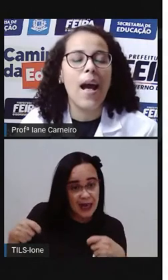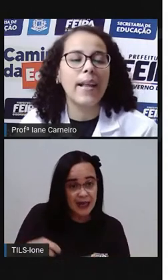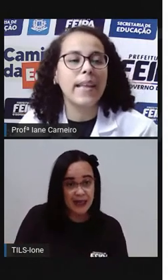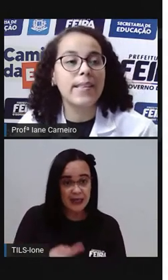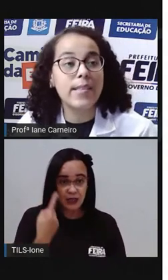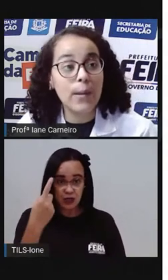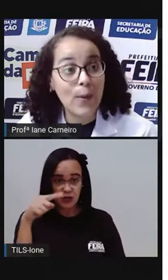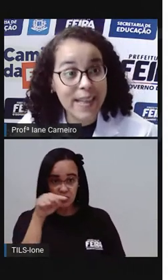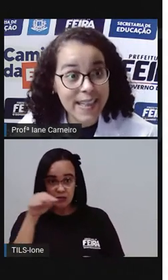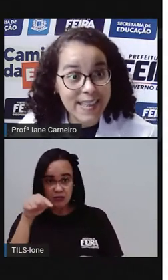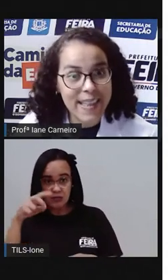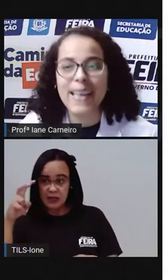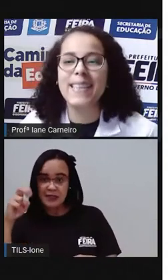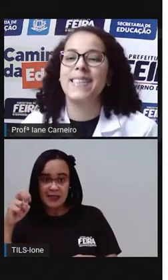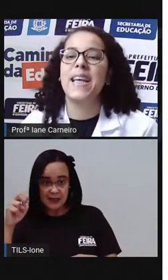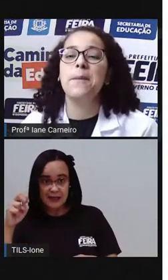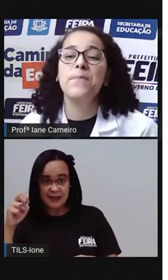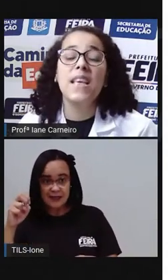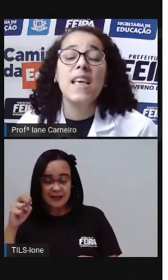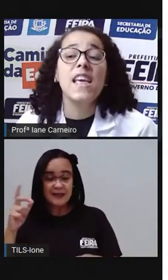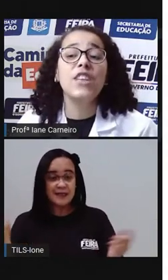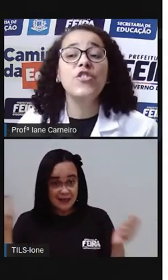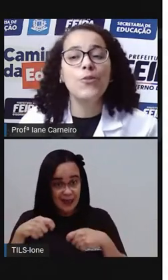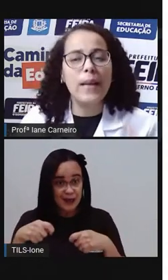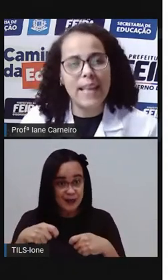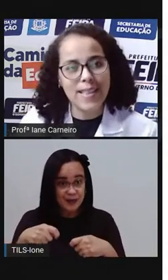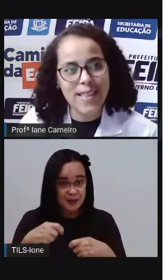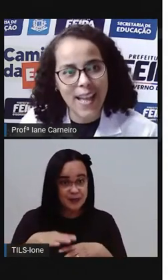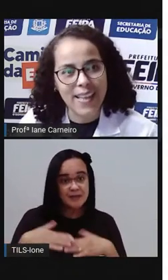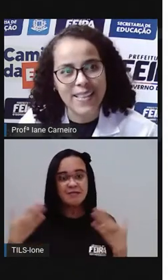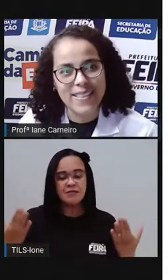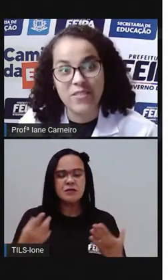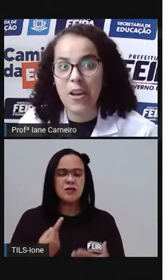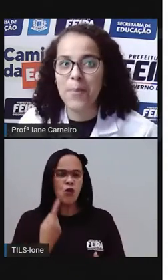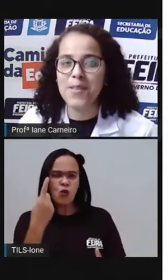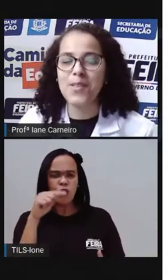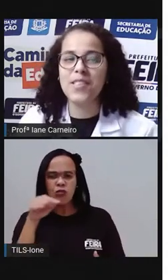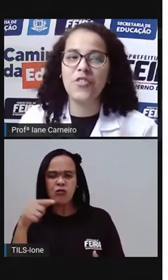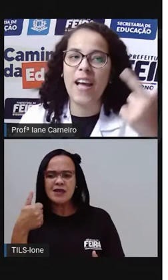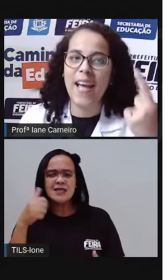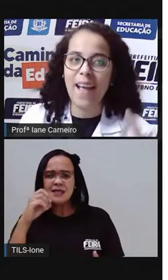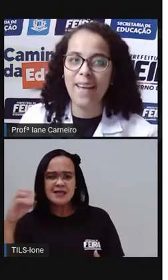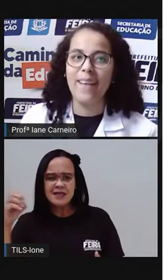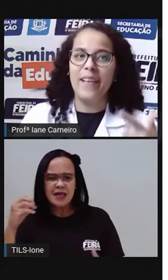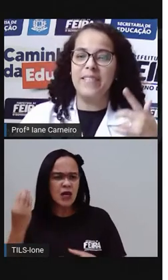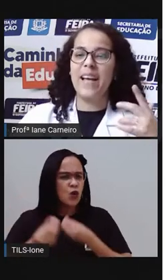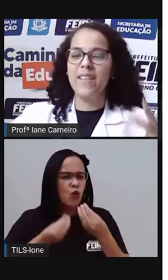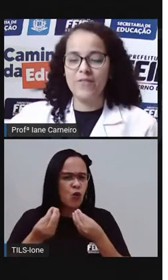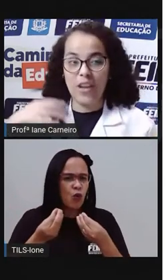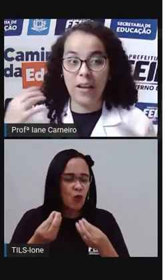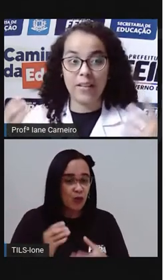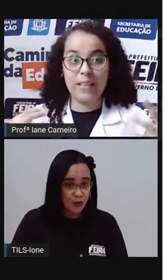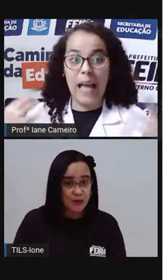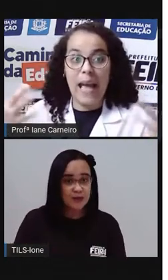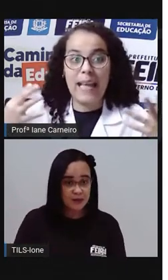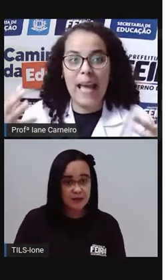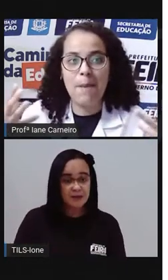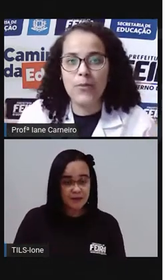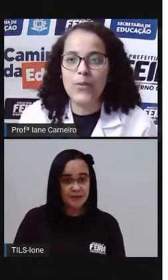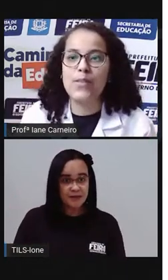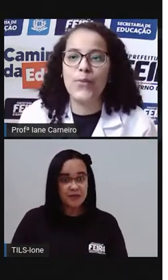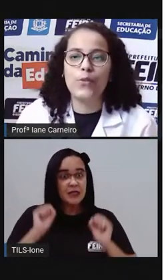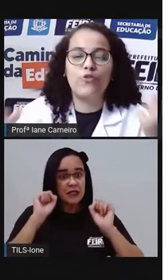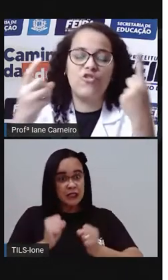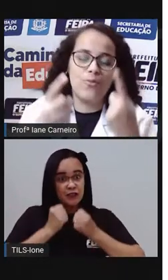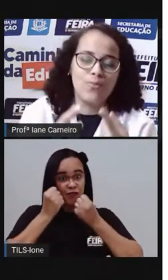até 50, né? E de 1 até 100? Já pensou se já é, né? Já requer